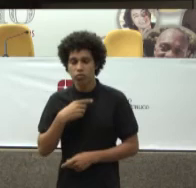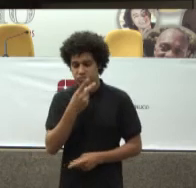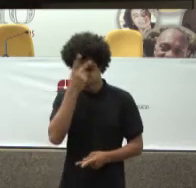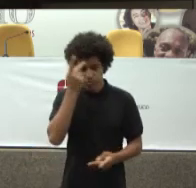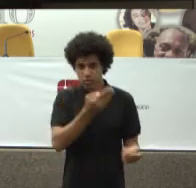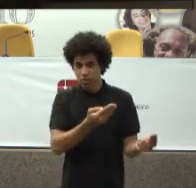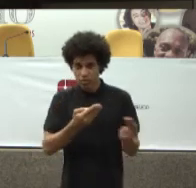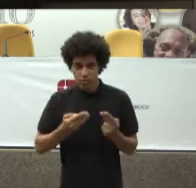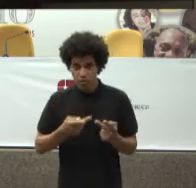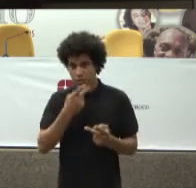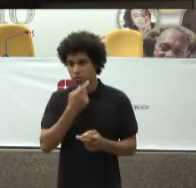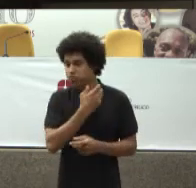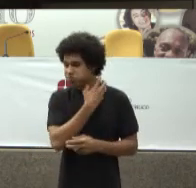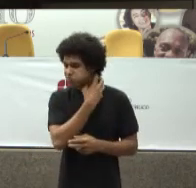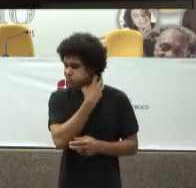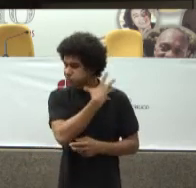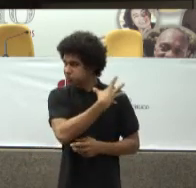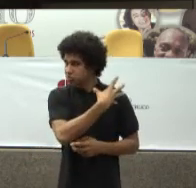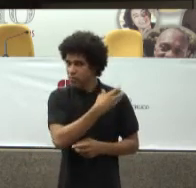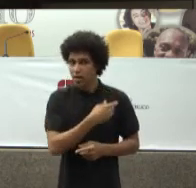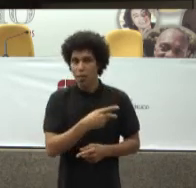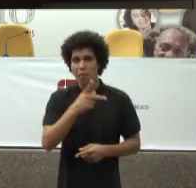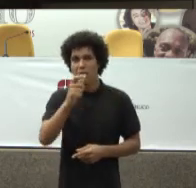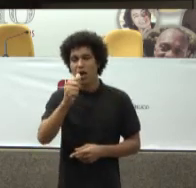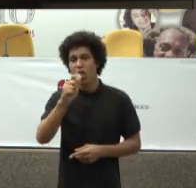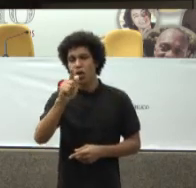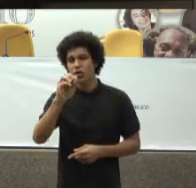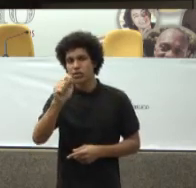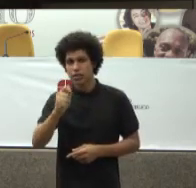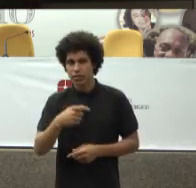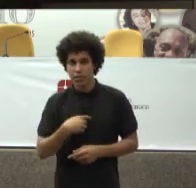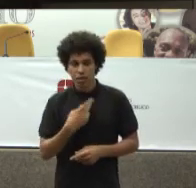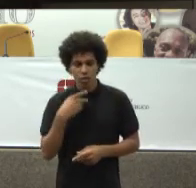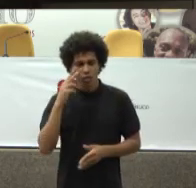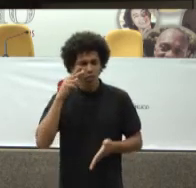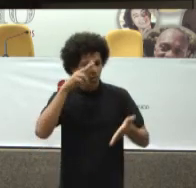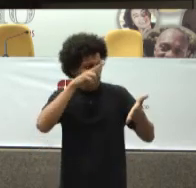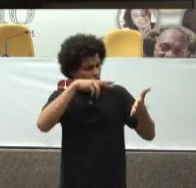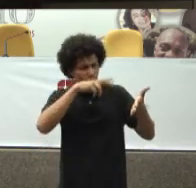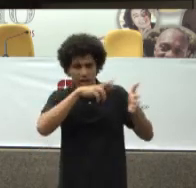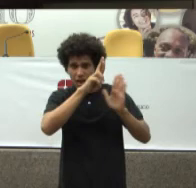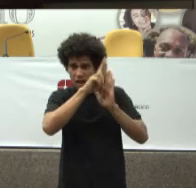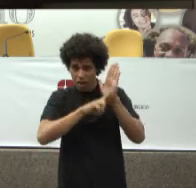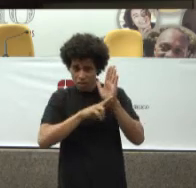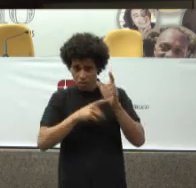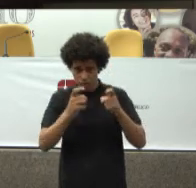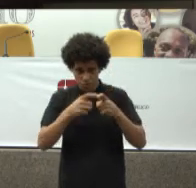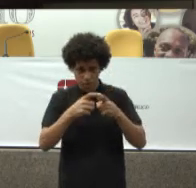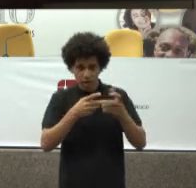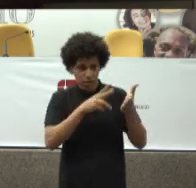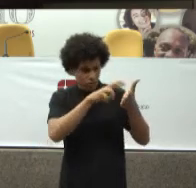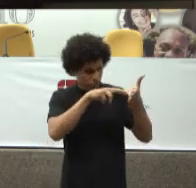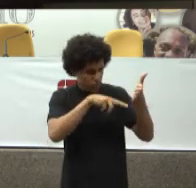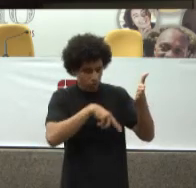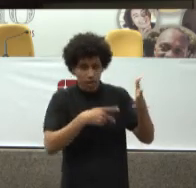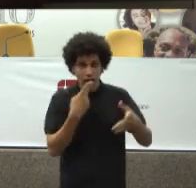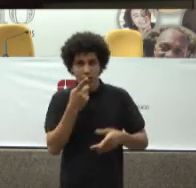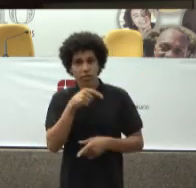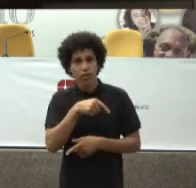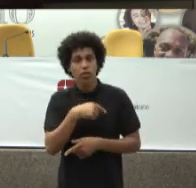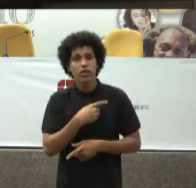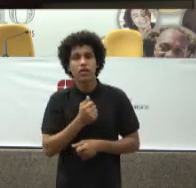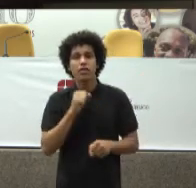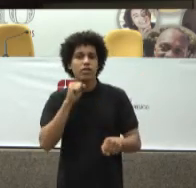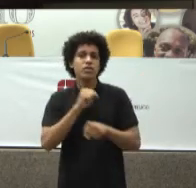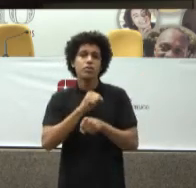parótida dele Que estava crescida Fui ler o relatório O médico registra Eu nem acredito Mas ele registra Que ele está esperando 19 anos A